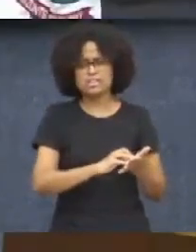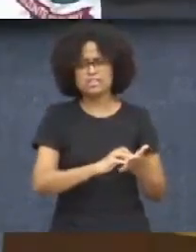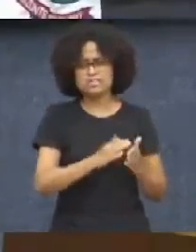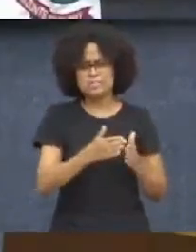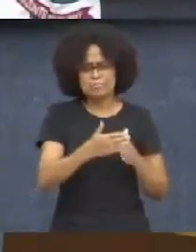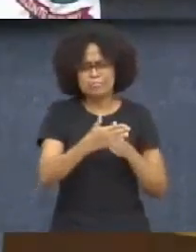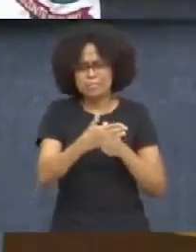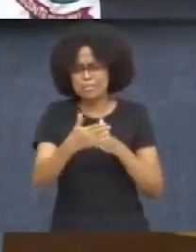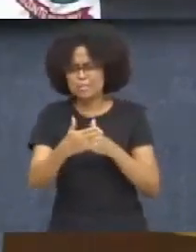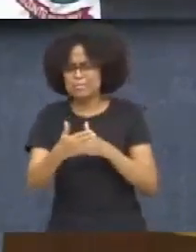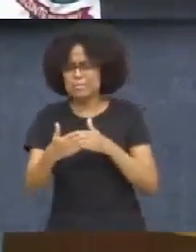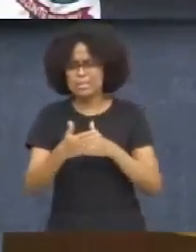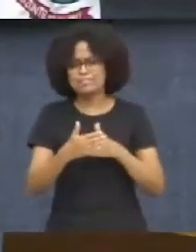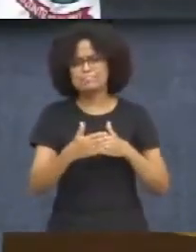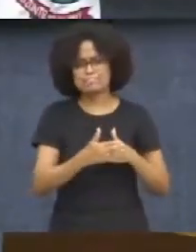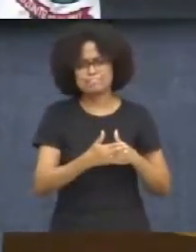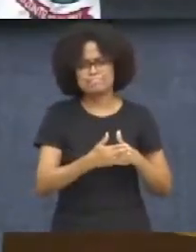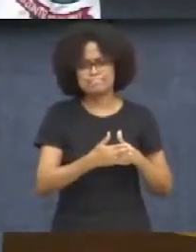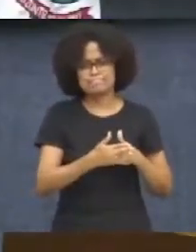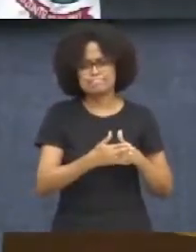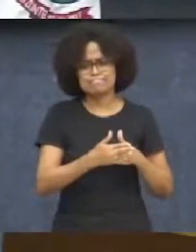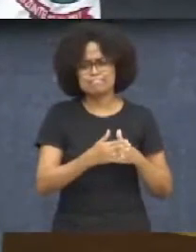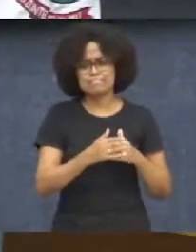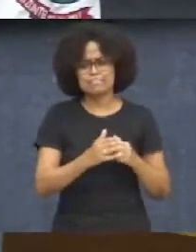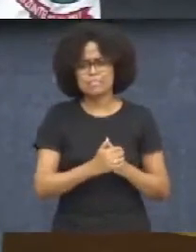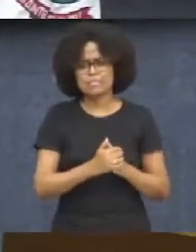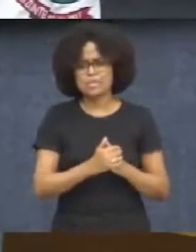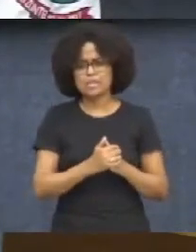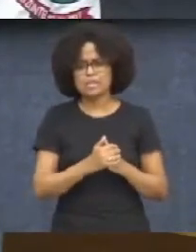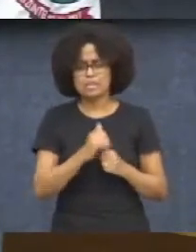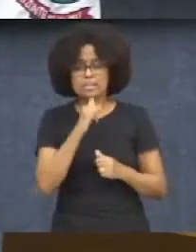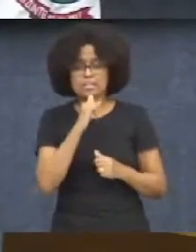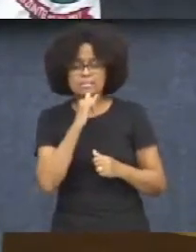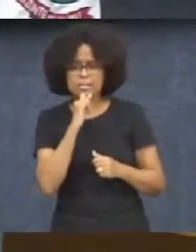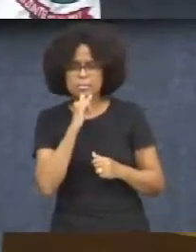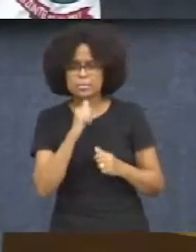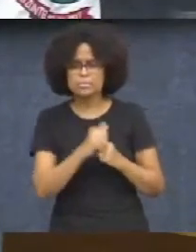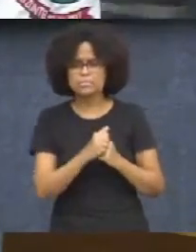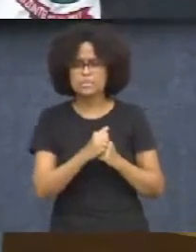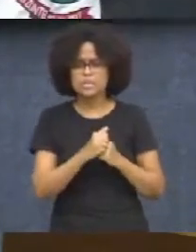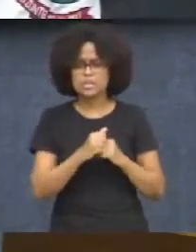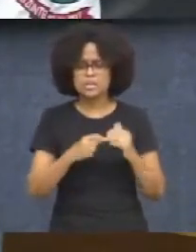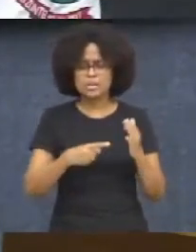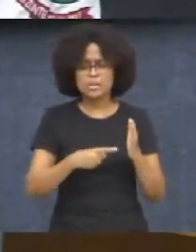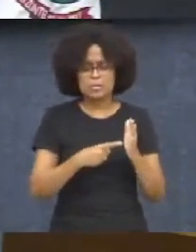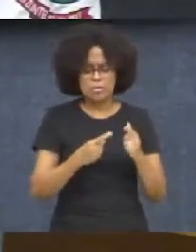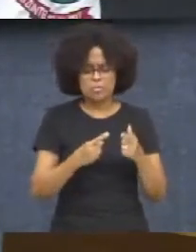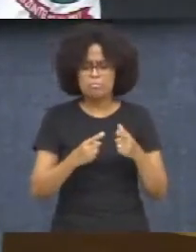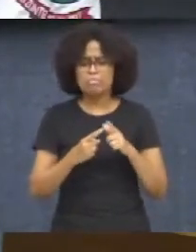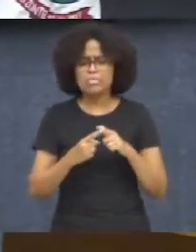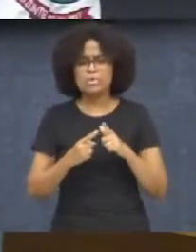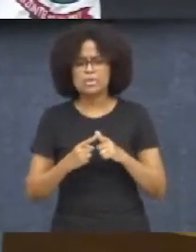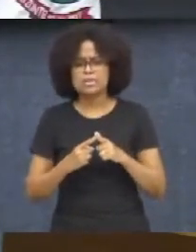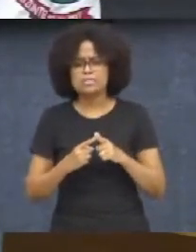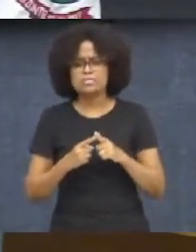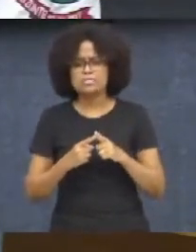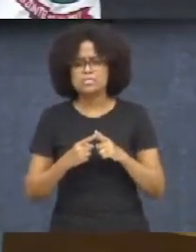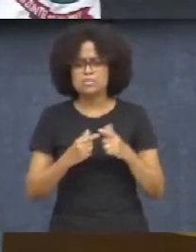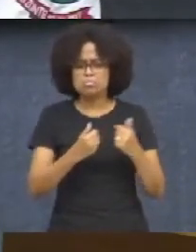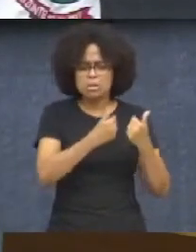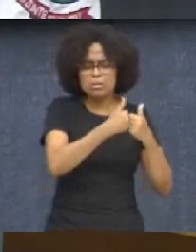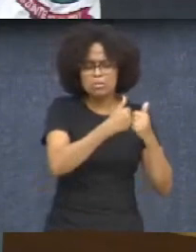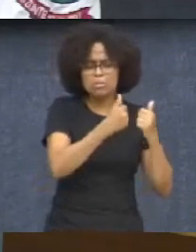diversas armadilhas do sistema como um todo. Vou dar um exemplo. Primeiro, se você pegar um ônibus